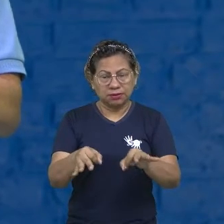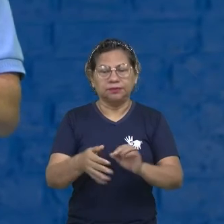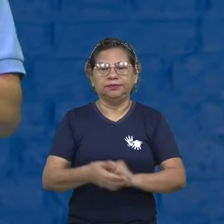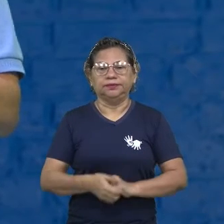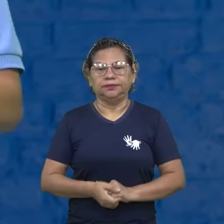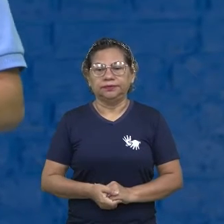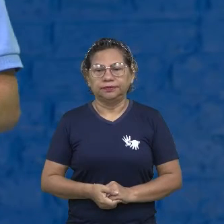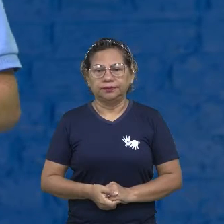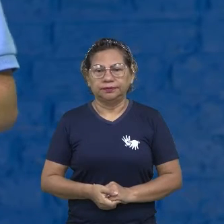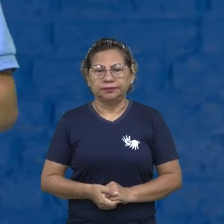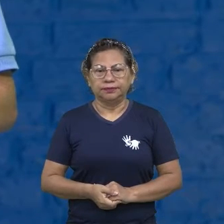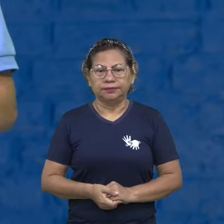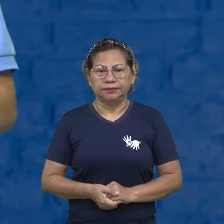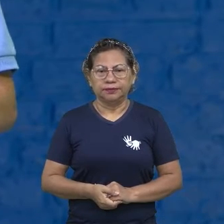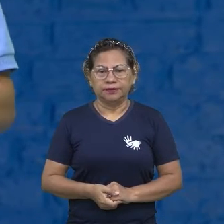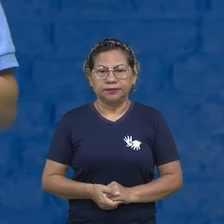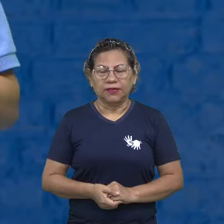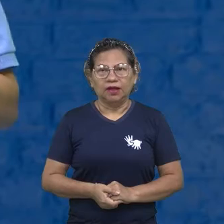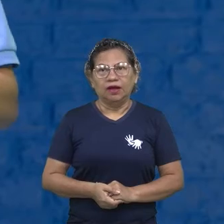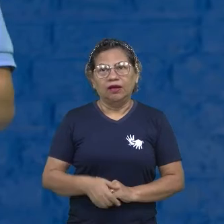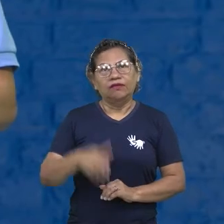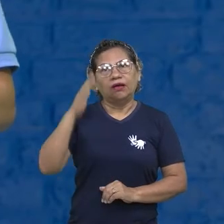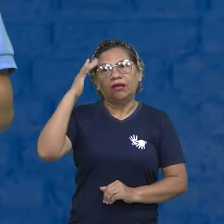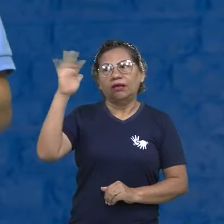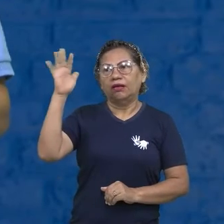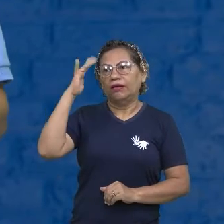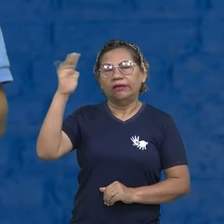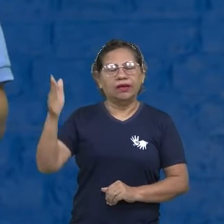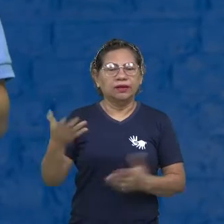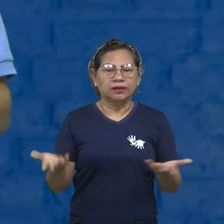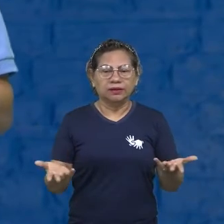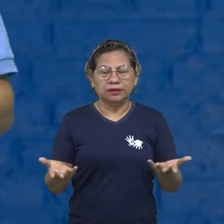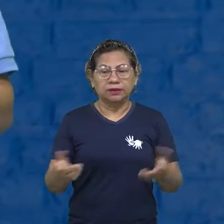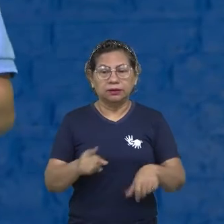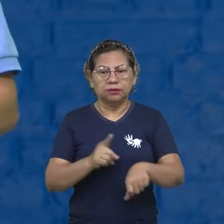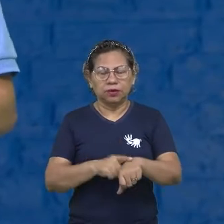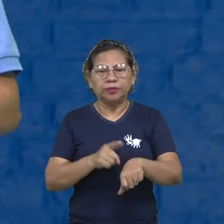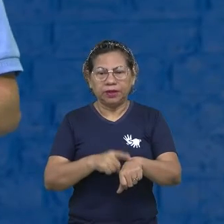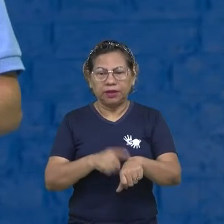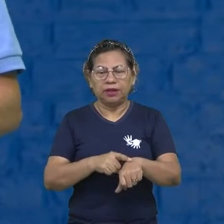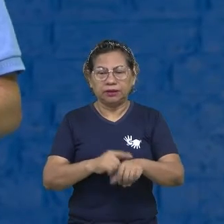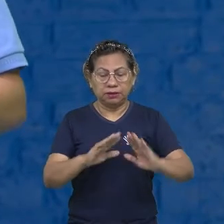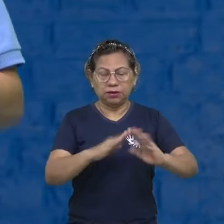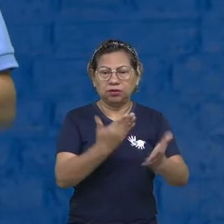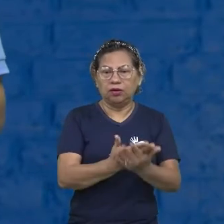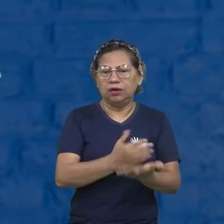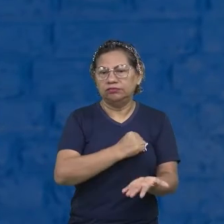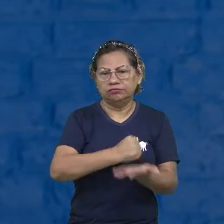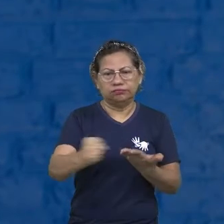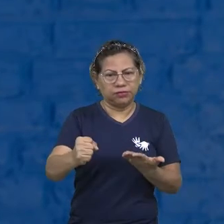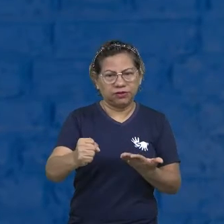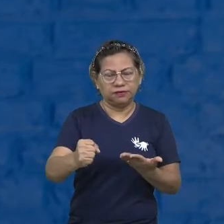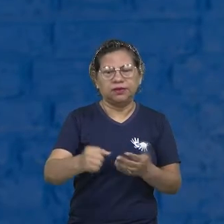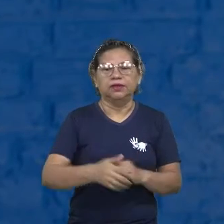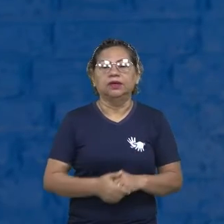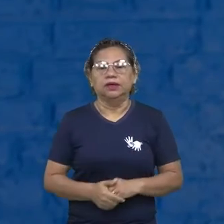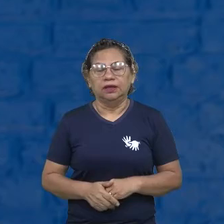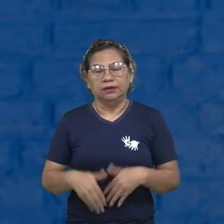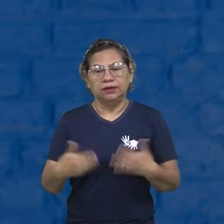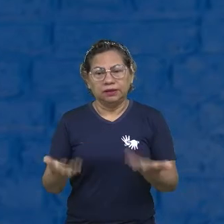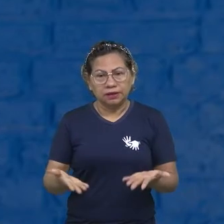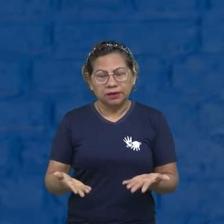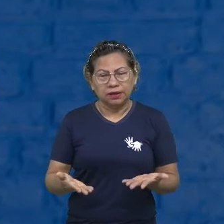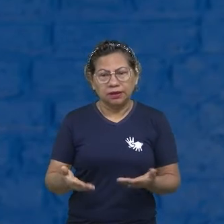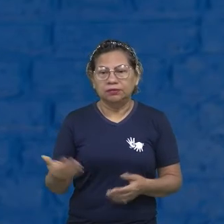retraídos. E aí, o momento na escola passou. Então, a gratidão também é